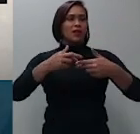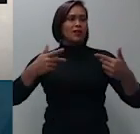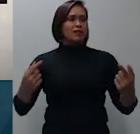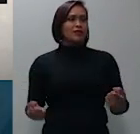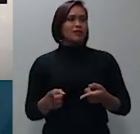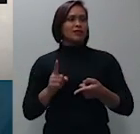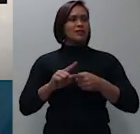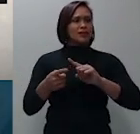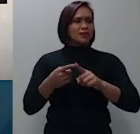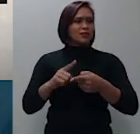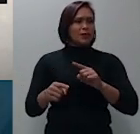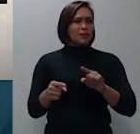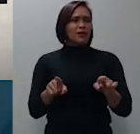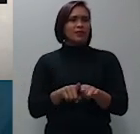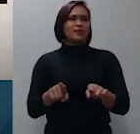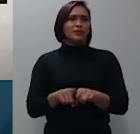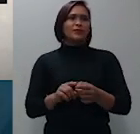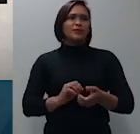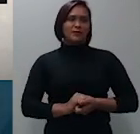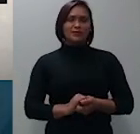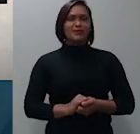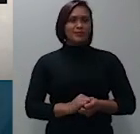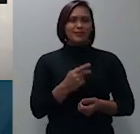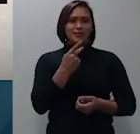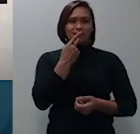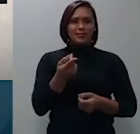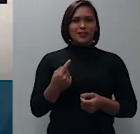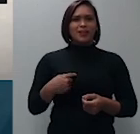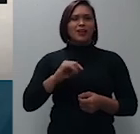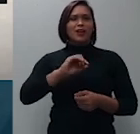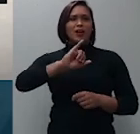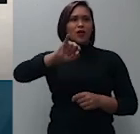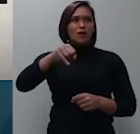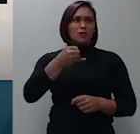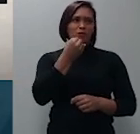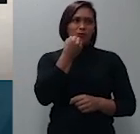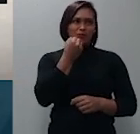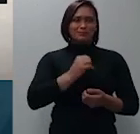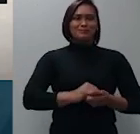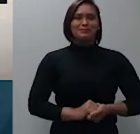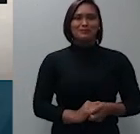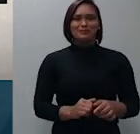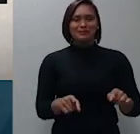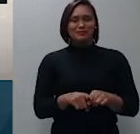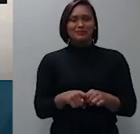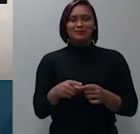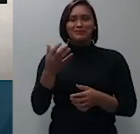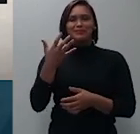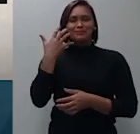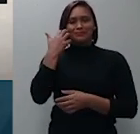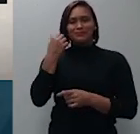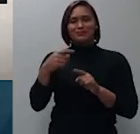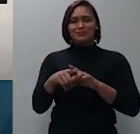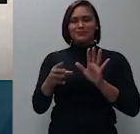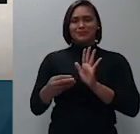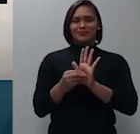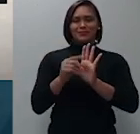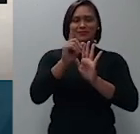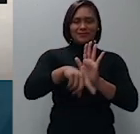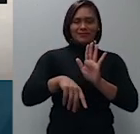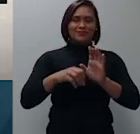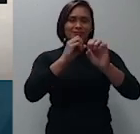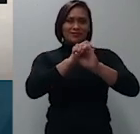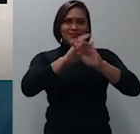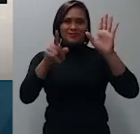filho mas que por ocasião do doador por opção do doador ou testador consta expressa condição de não